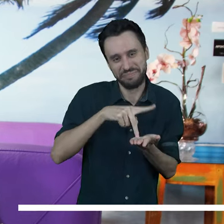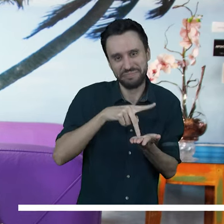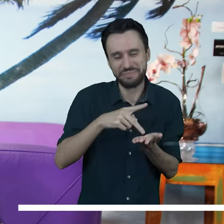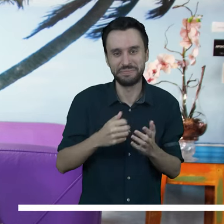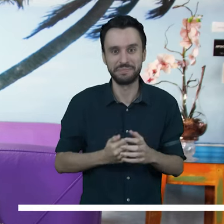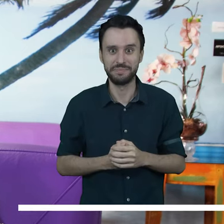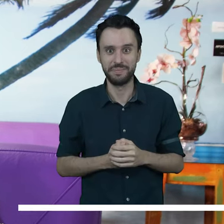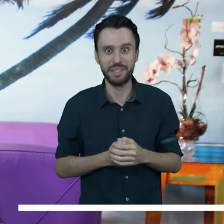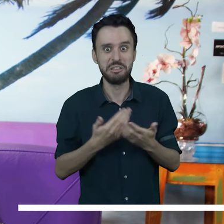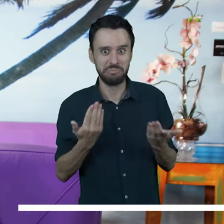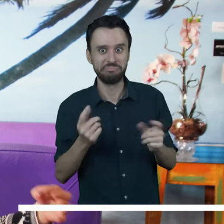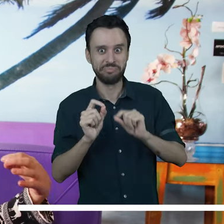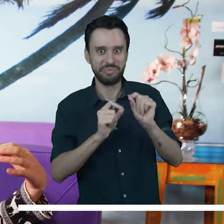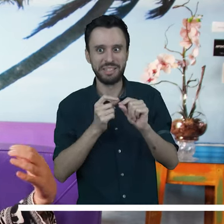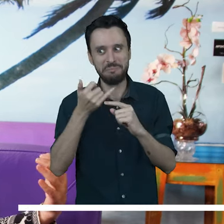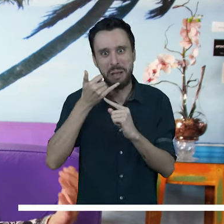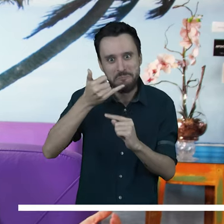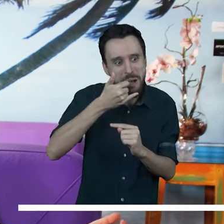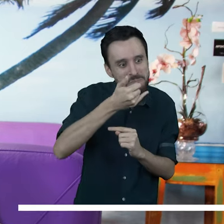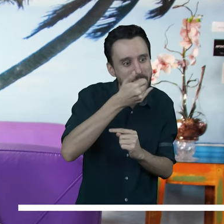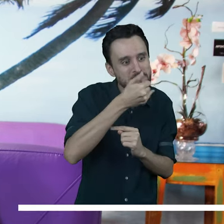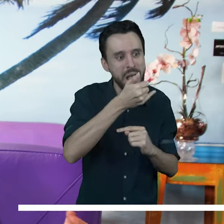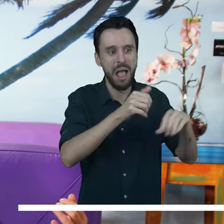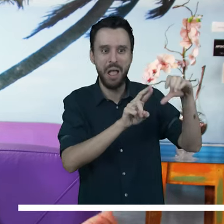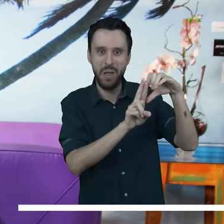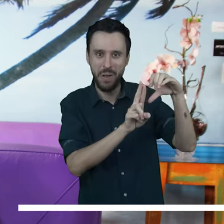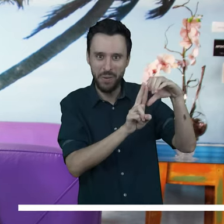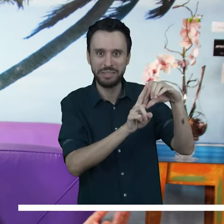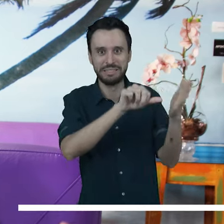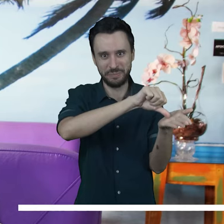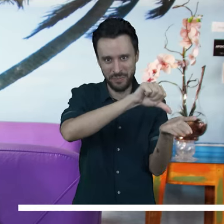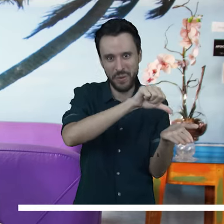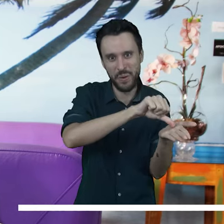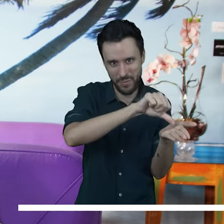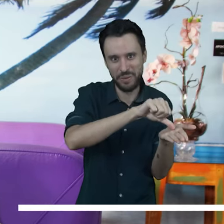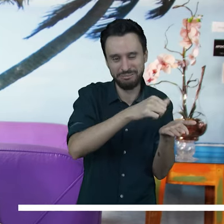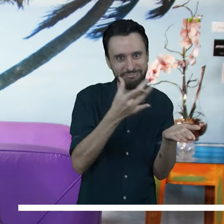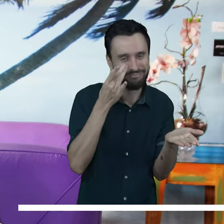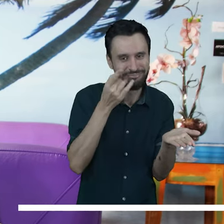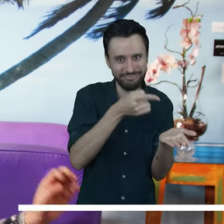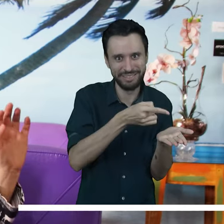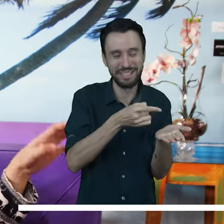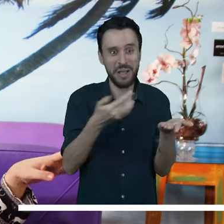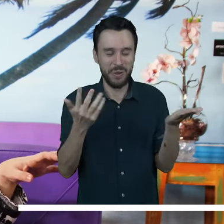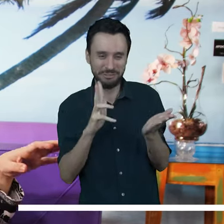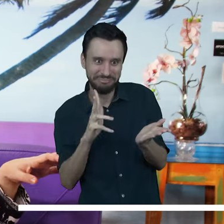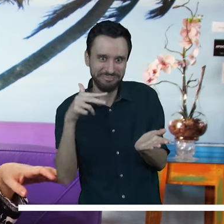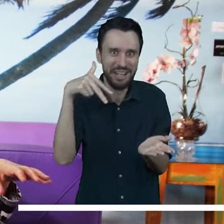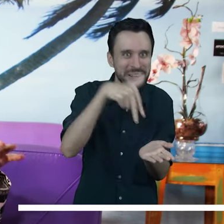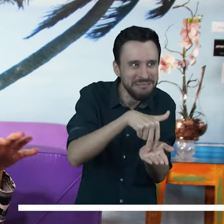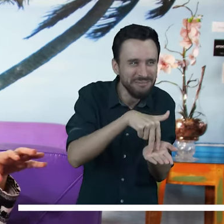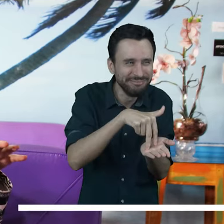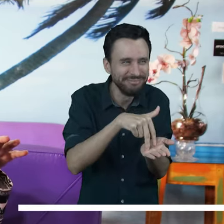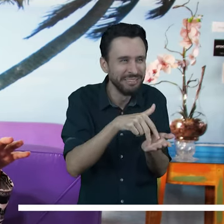vida da gente, assim. E acaba que a gente conversa muito por telefone ou por e-mail com o pessoal da unidade, né? Então, hoje eu